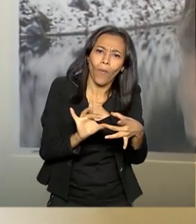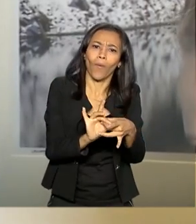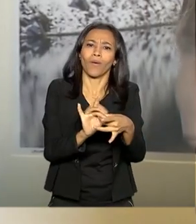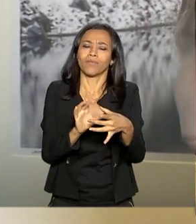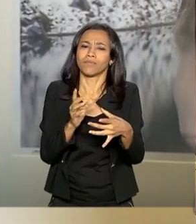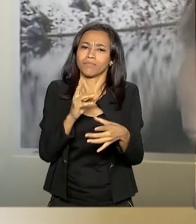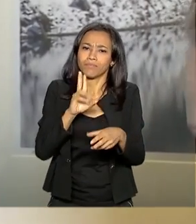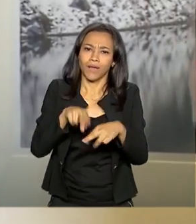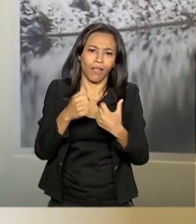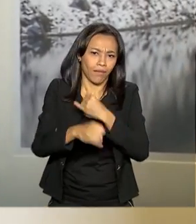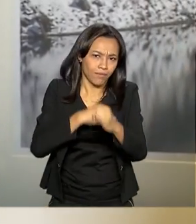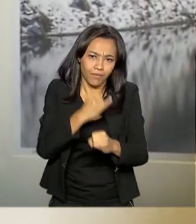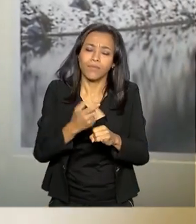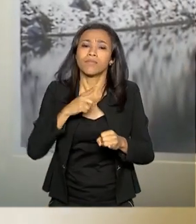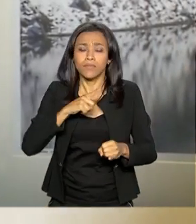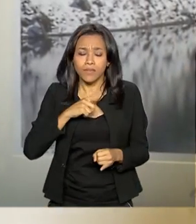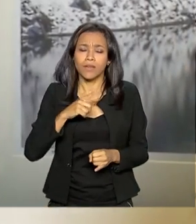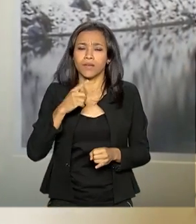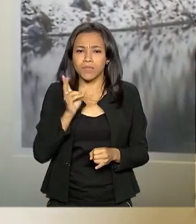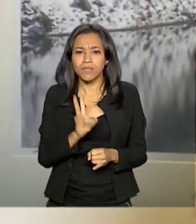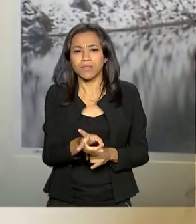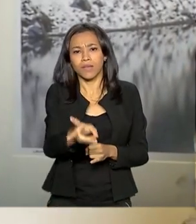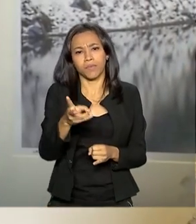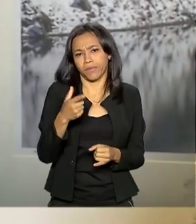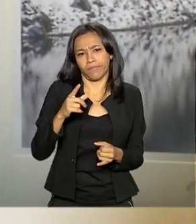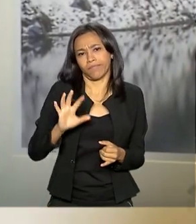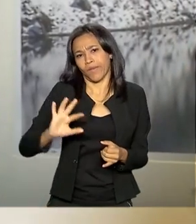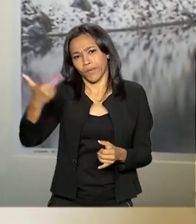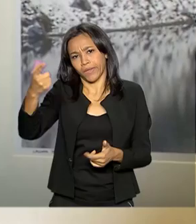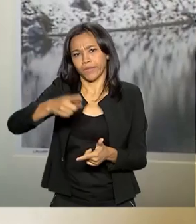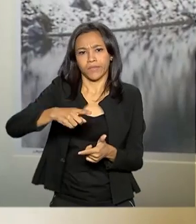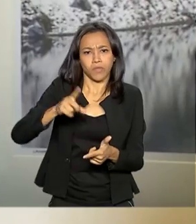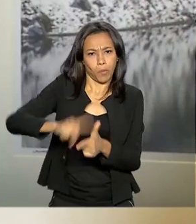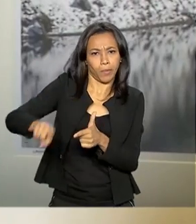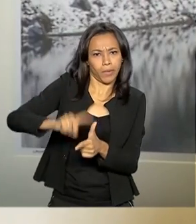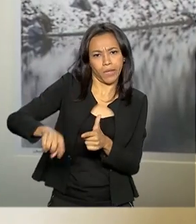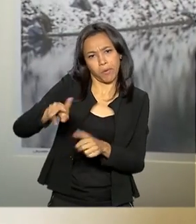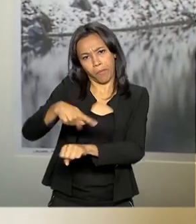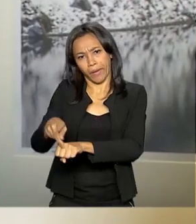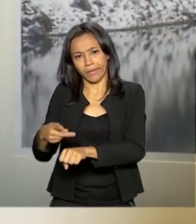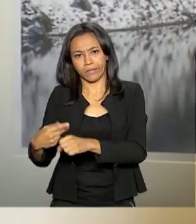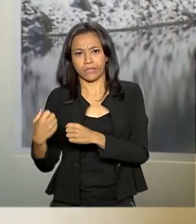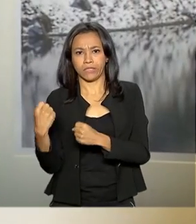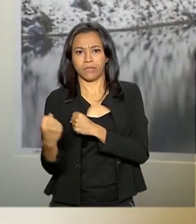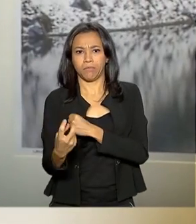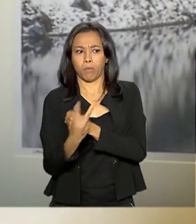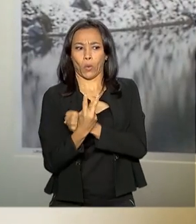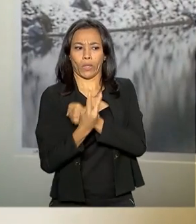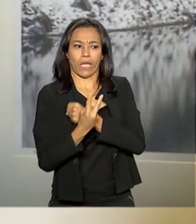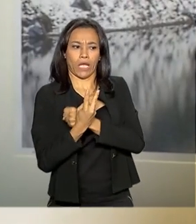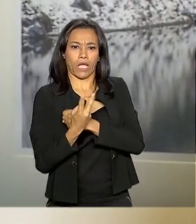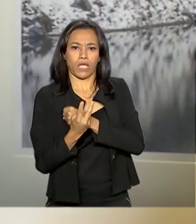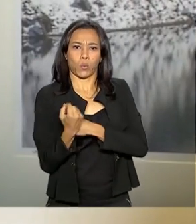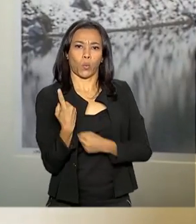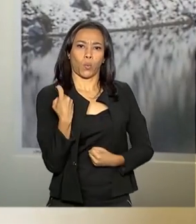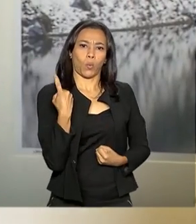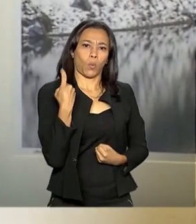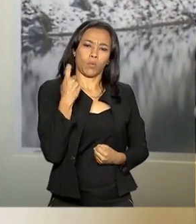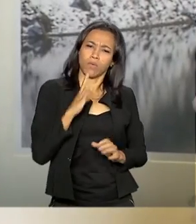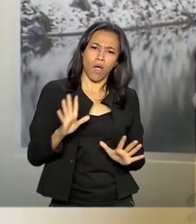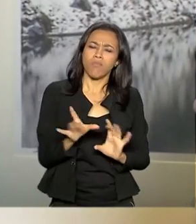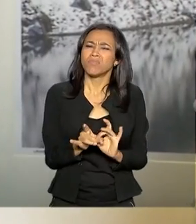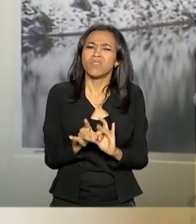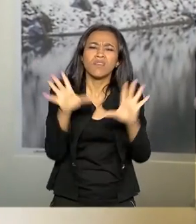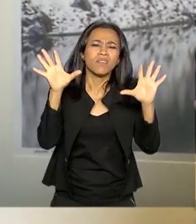ampliarmos isso daí. Sabemos que sempre vão ter algum problema, um país que é um protecionismo um pouco mais aqui, outro acolá. Mas nós vamos buscar o livre